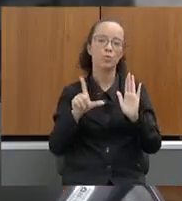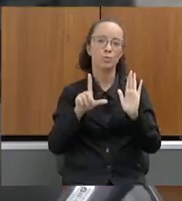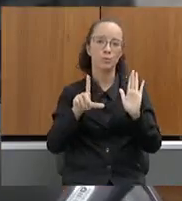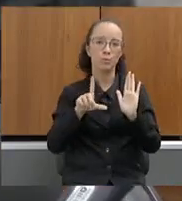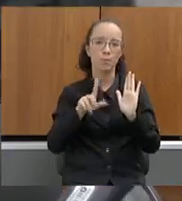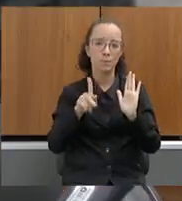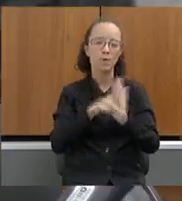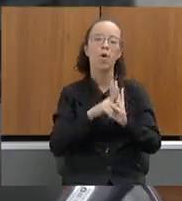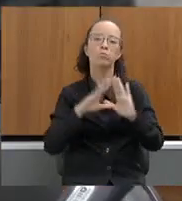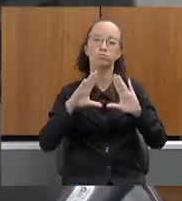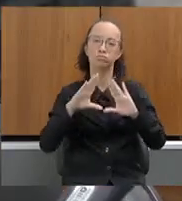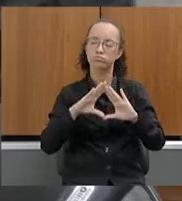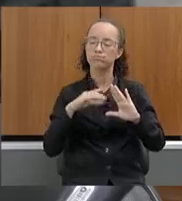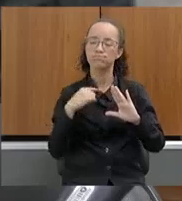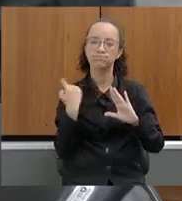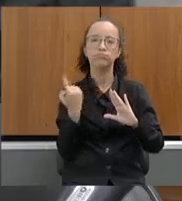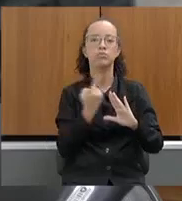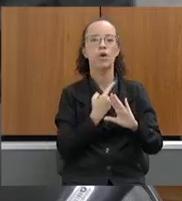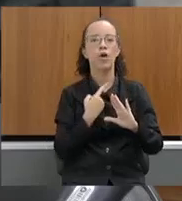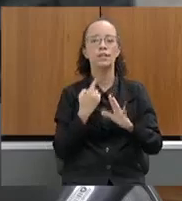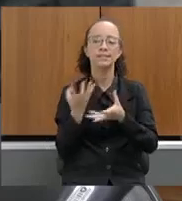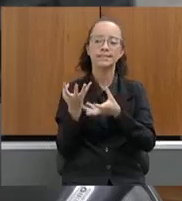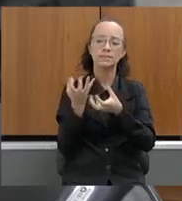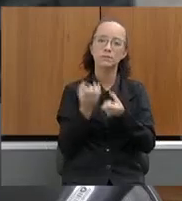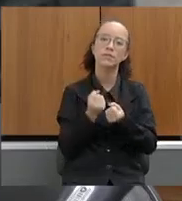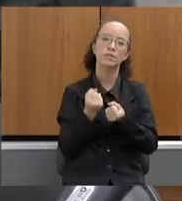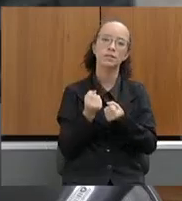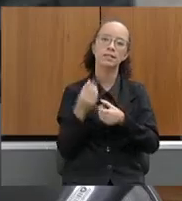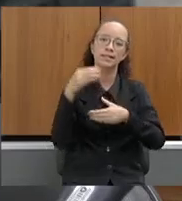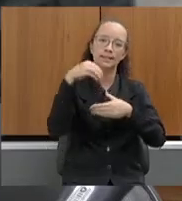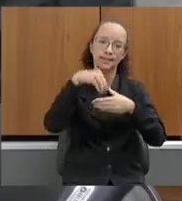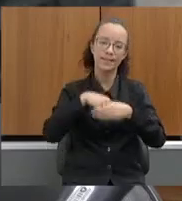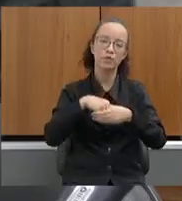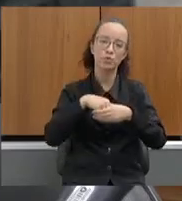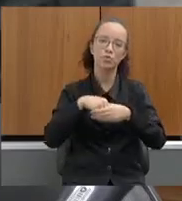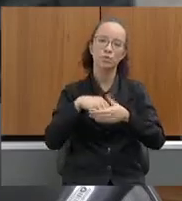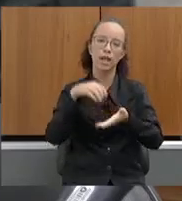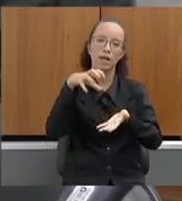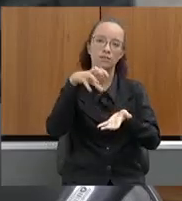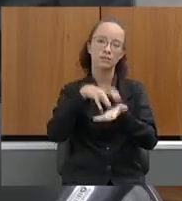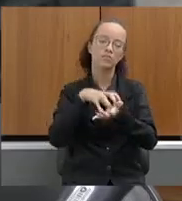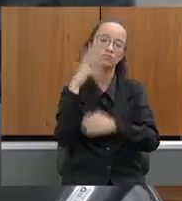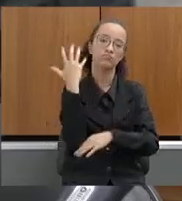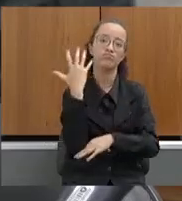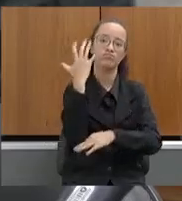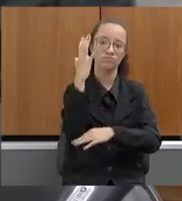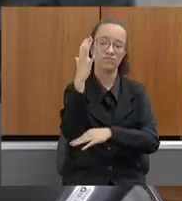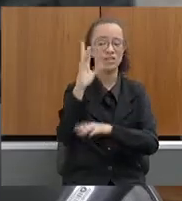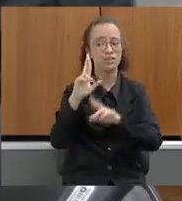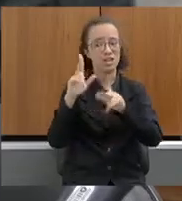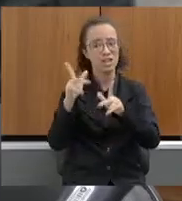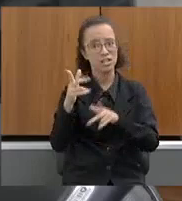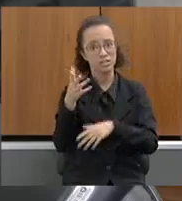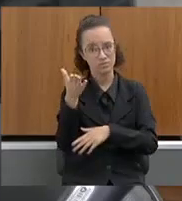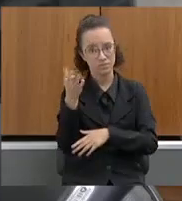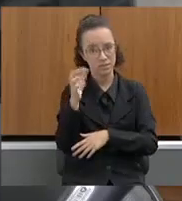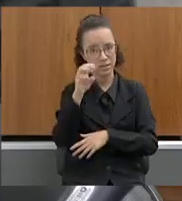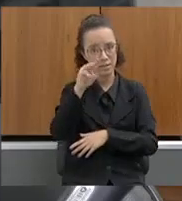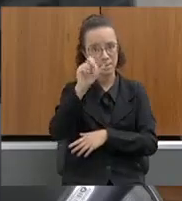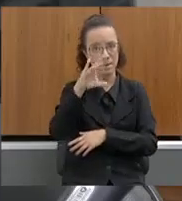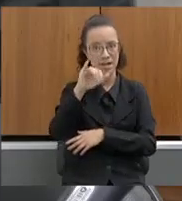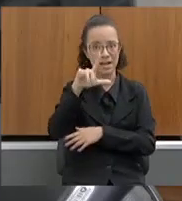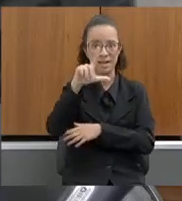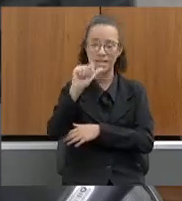recebidos na Secretaria de Meio Ambiente. A diferença, Marília, que você, como secretária, tem